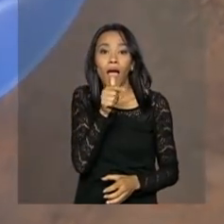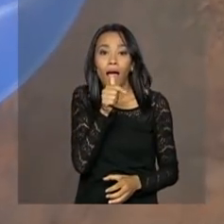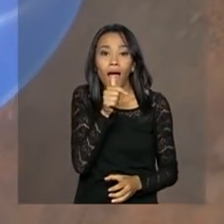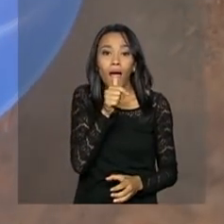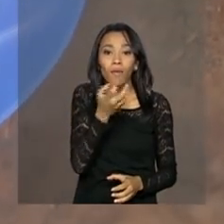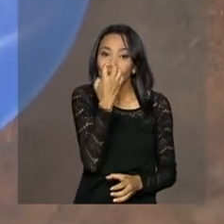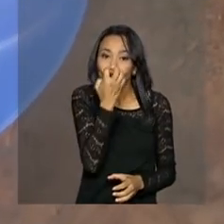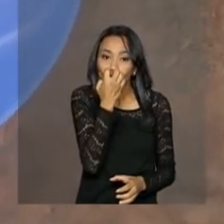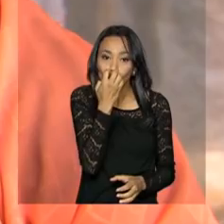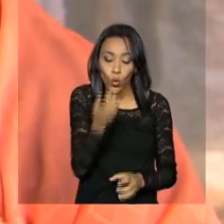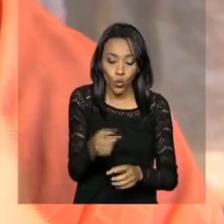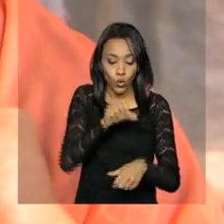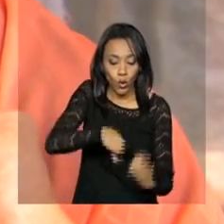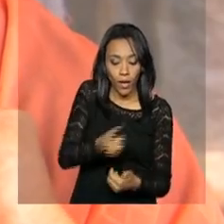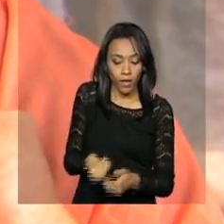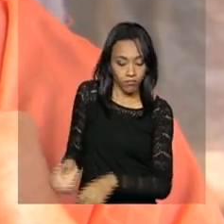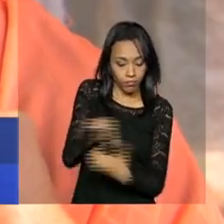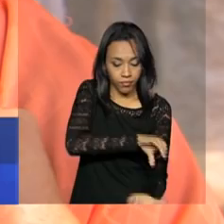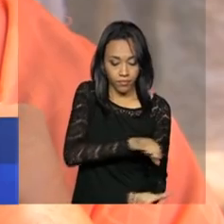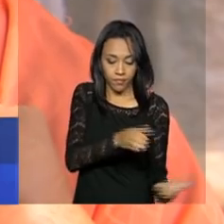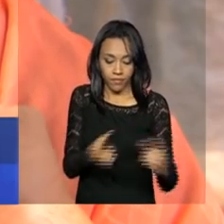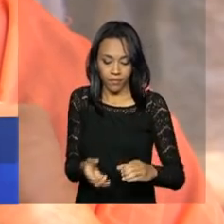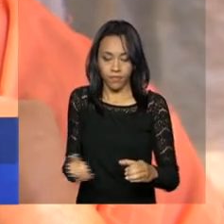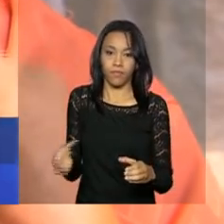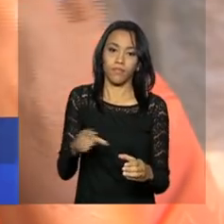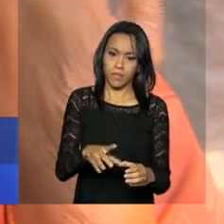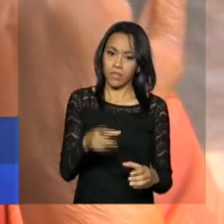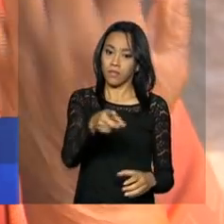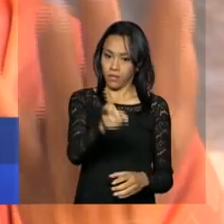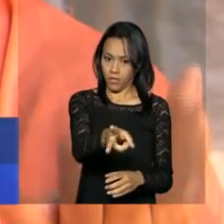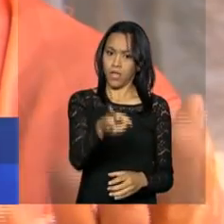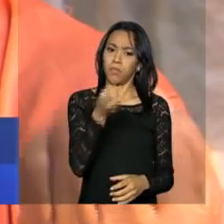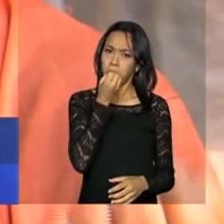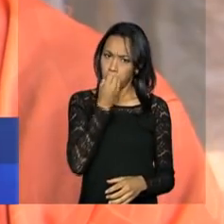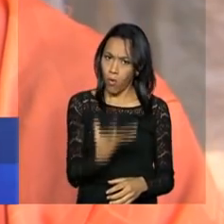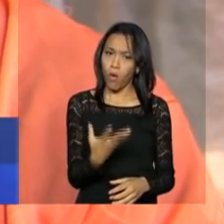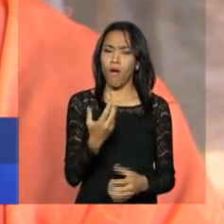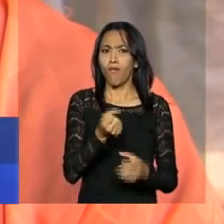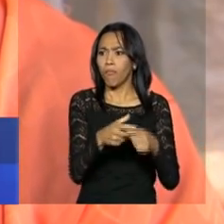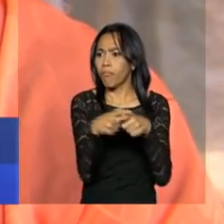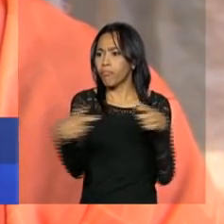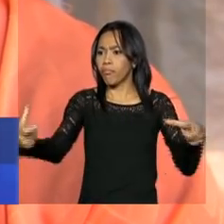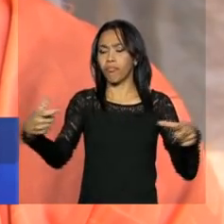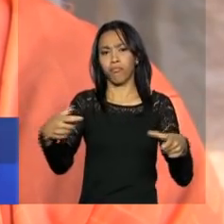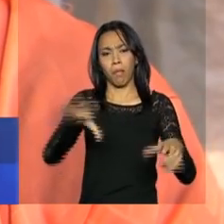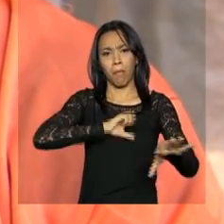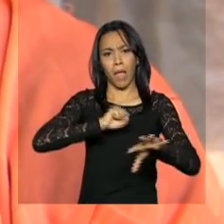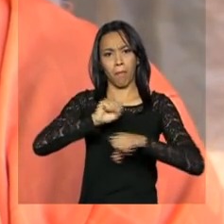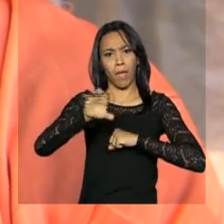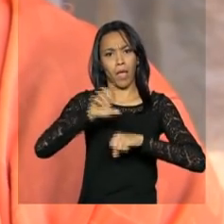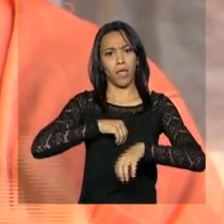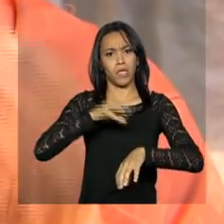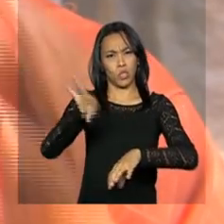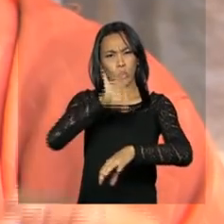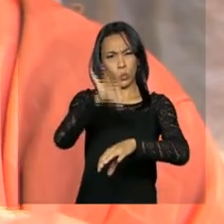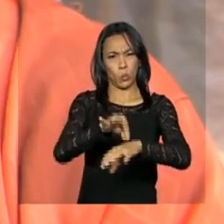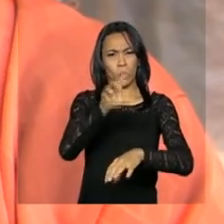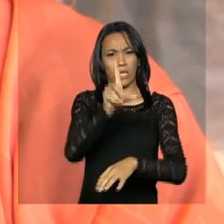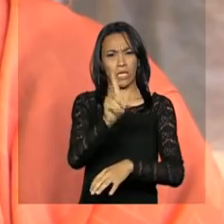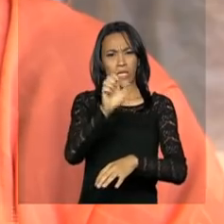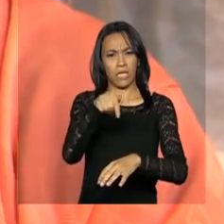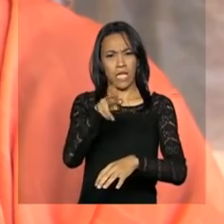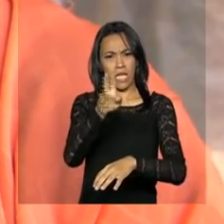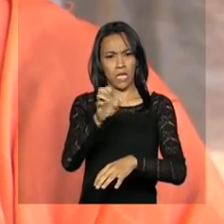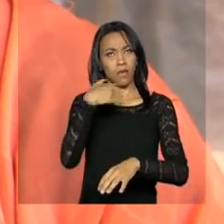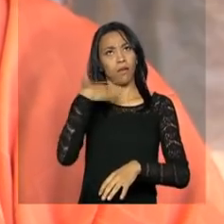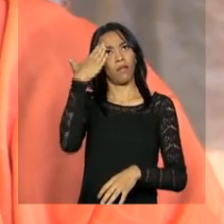trocada diariamente. Para mim, tem dado resultado, porque muita gente teve esse caso de dengue. Na minha casa, graças a Deus, até hoje não